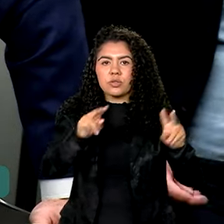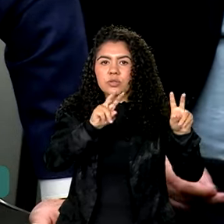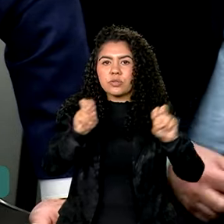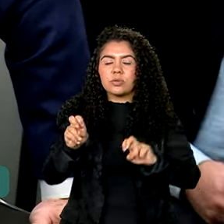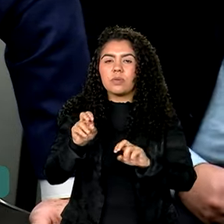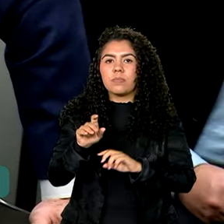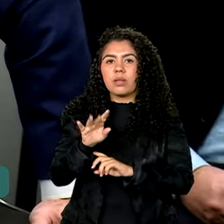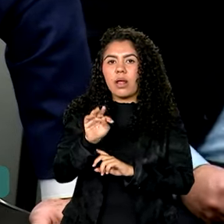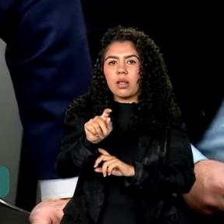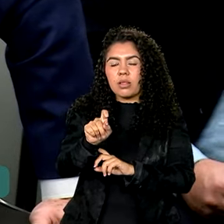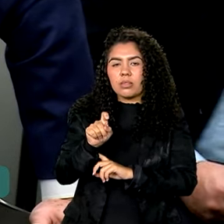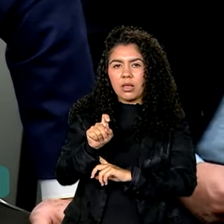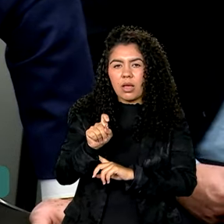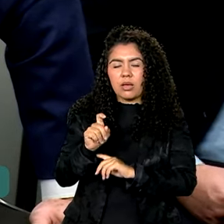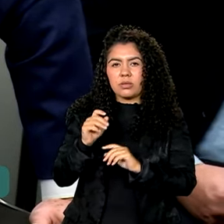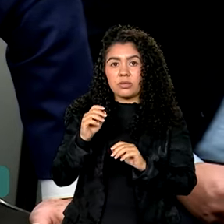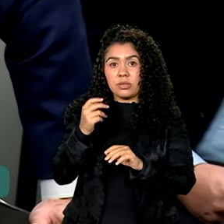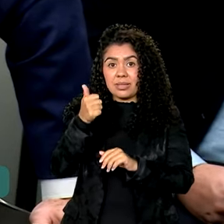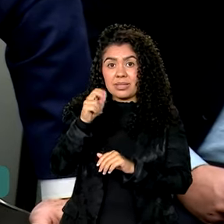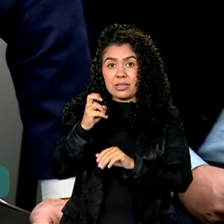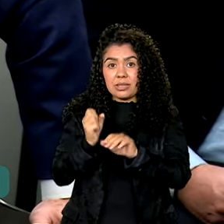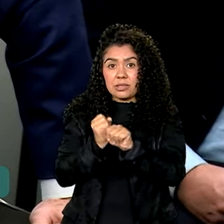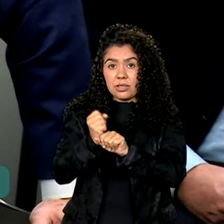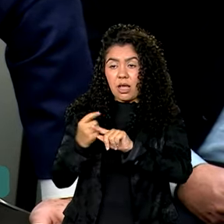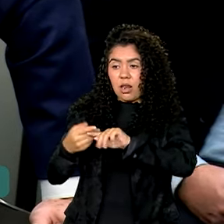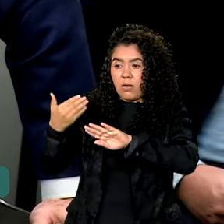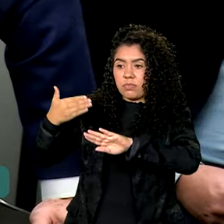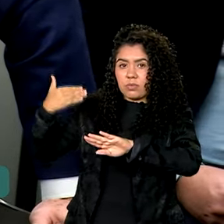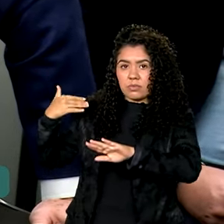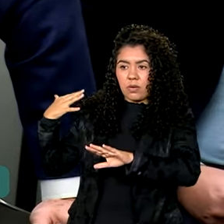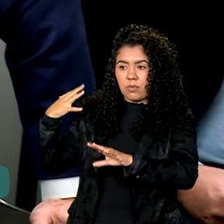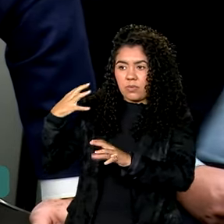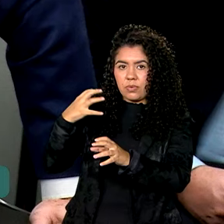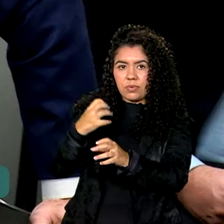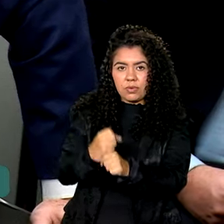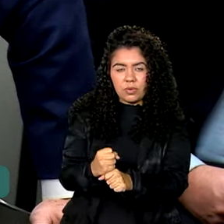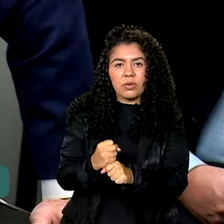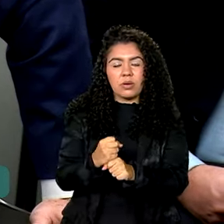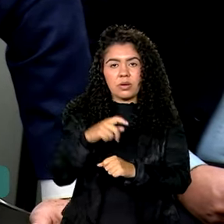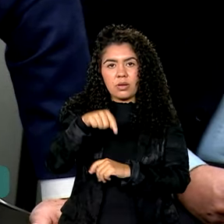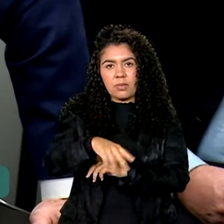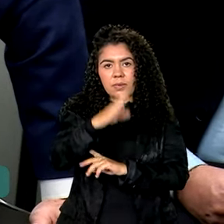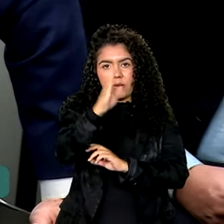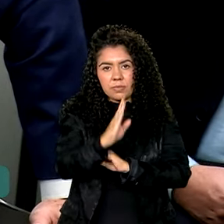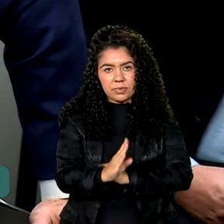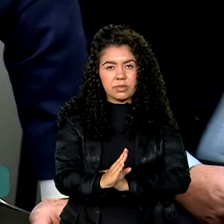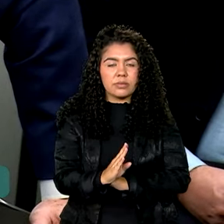dos últimos 15 anos, nesses dois últimos anos, no Brasil.